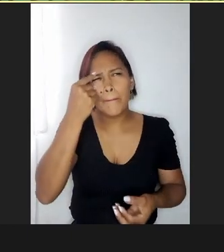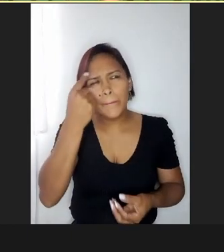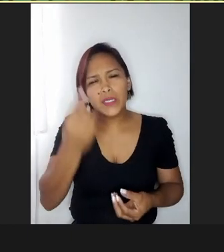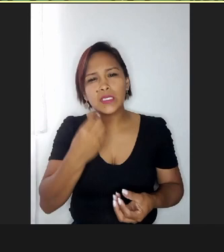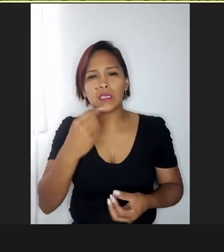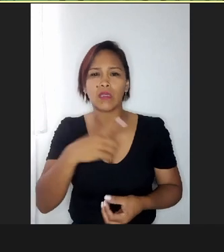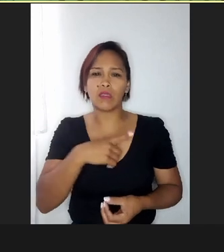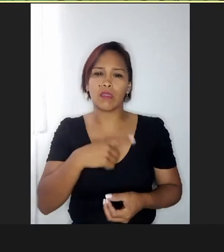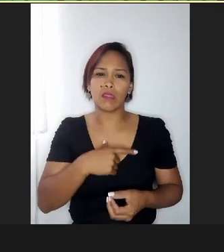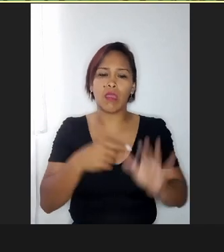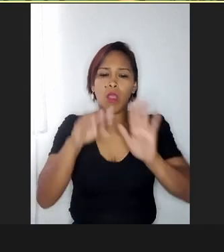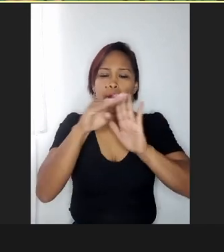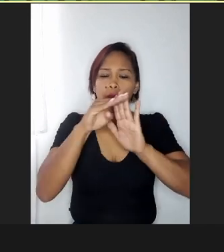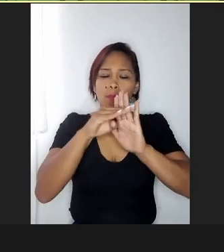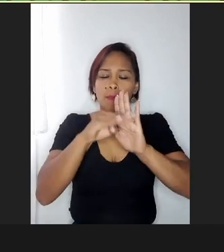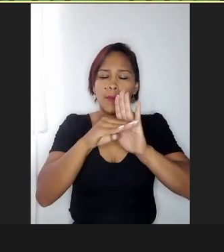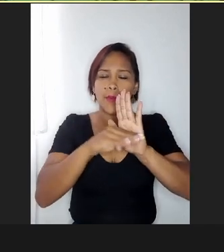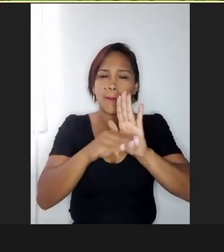rotina